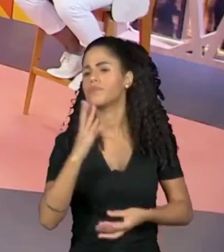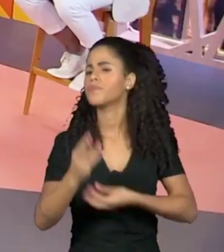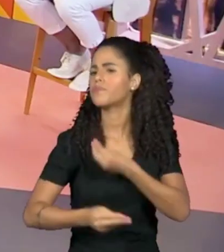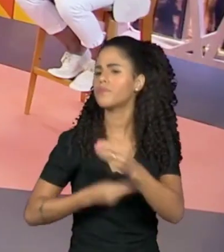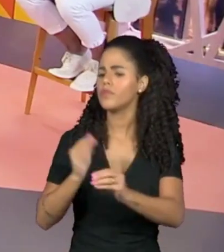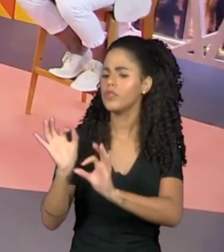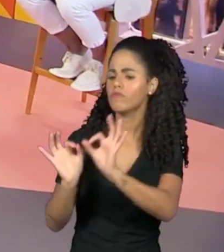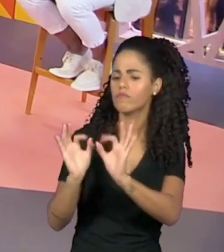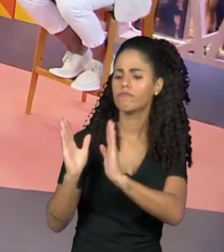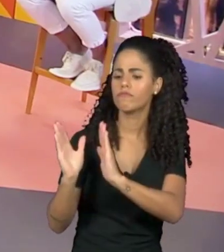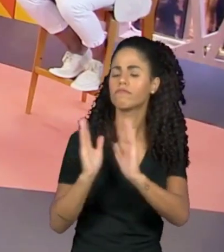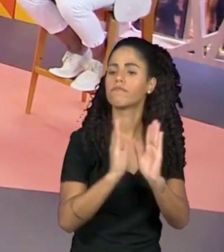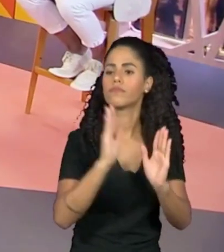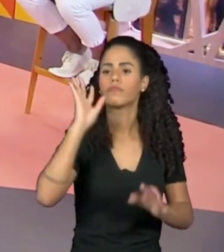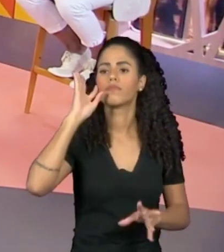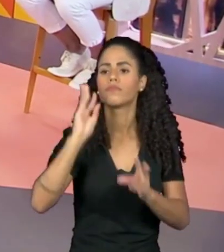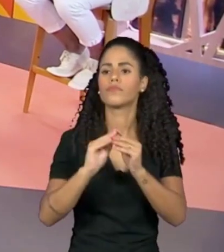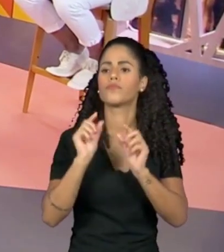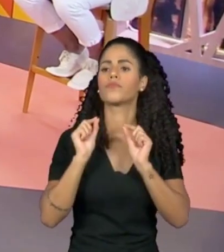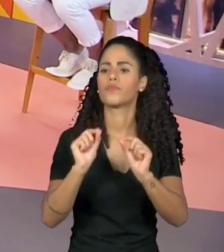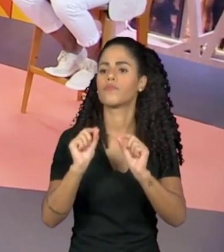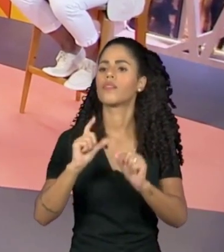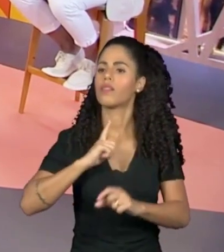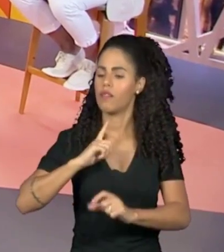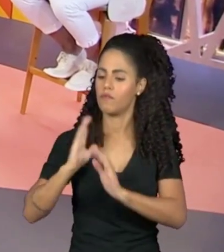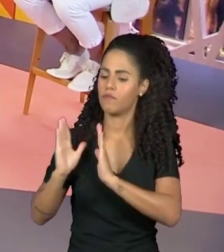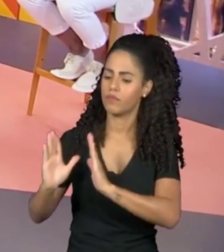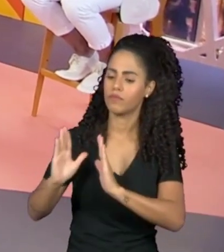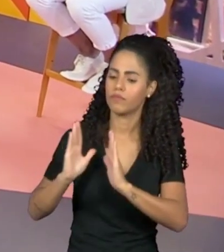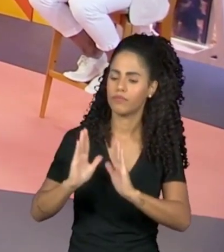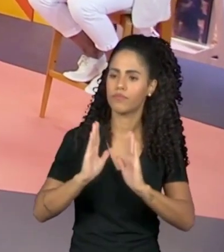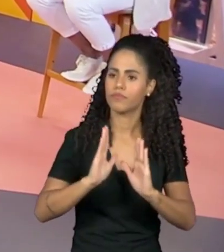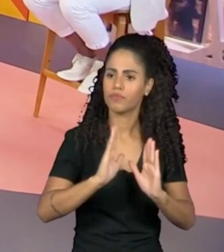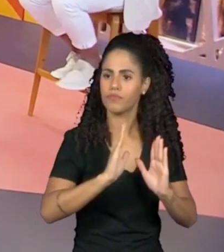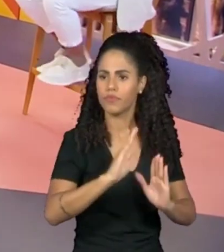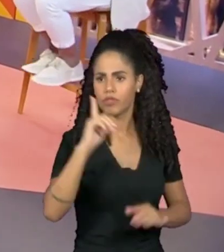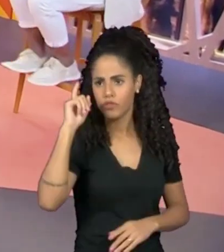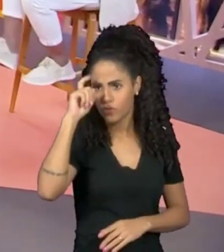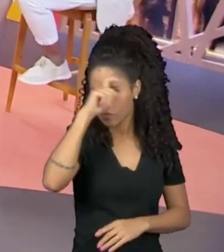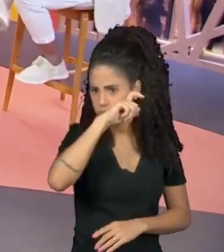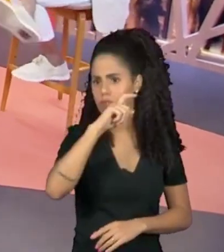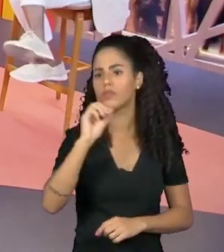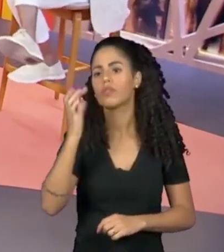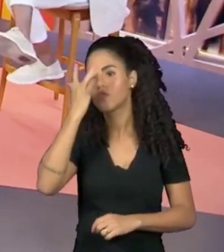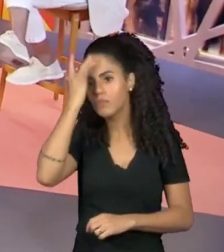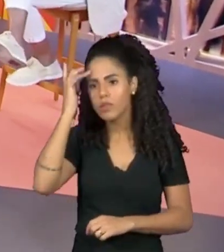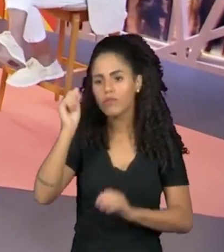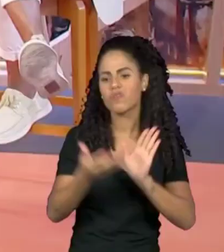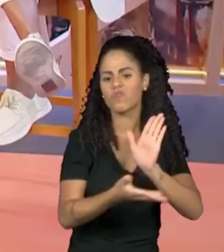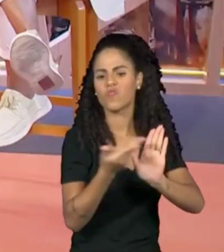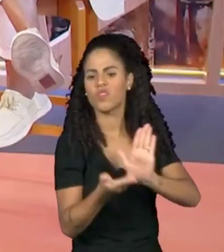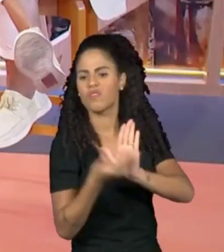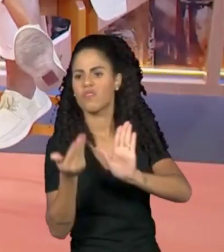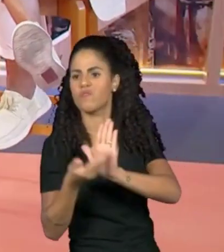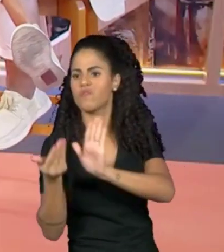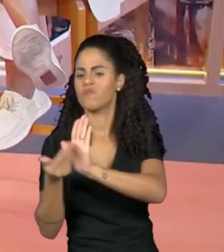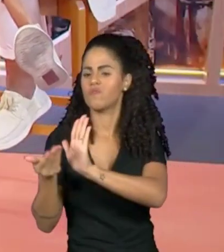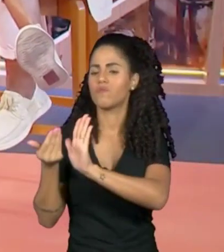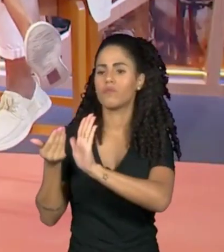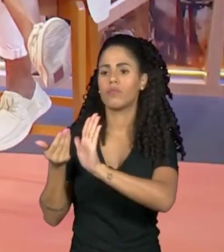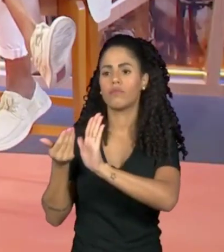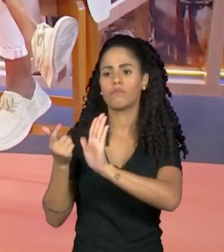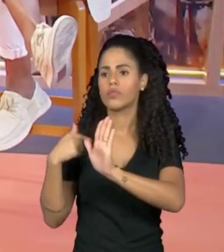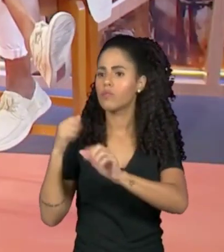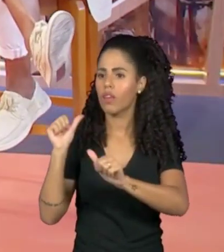organizam, a gente também compreende que houve um processo intenso de apagamento, invisibilidade e subalternização.